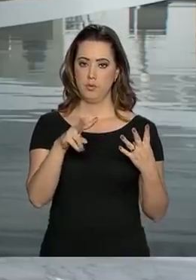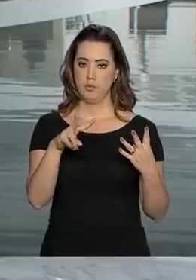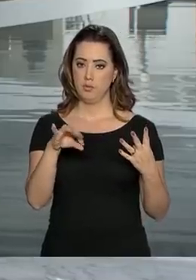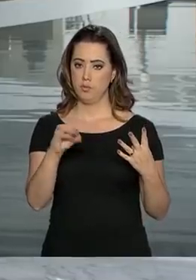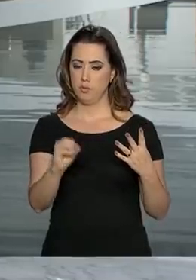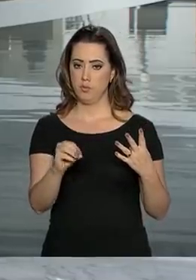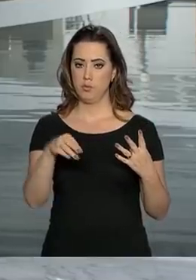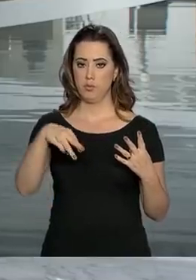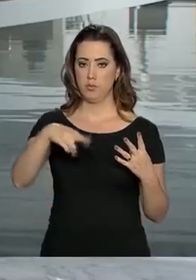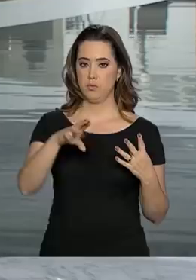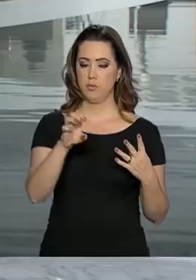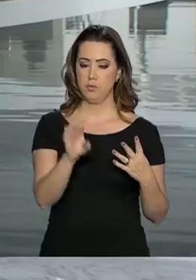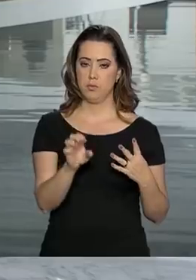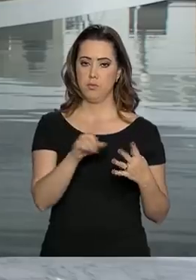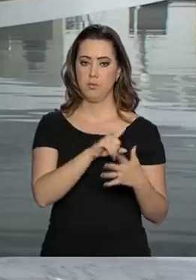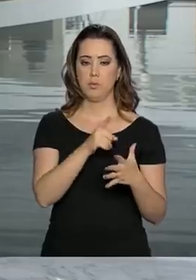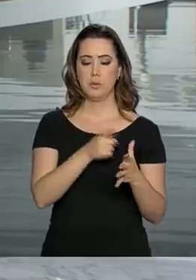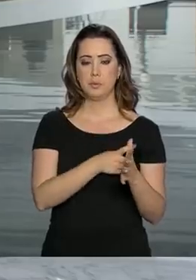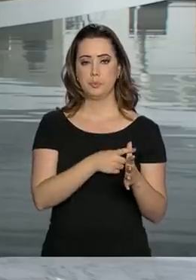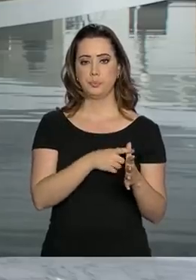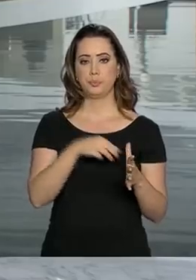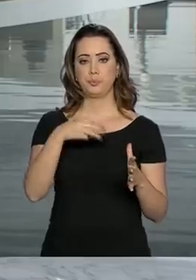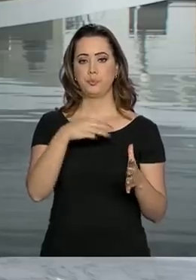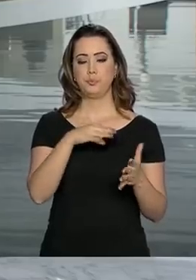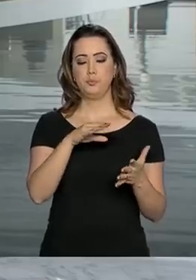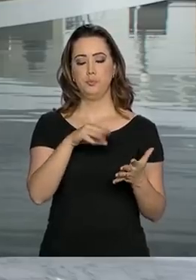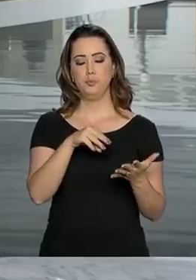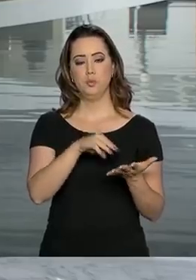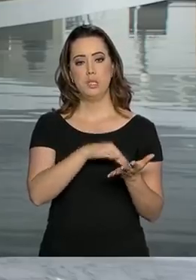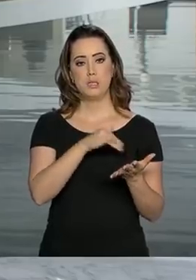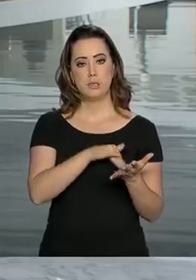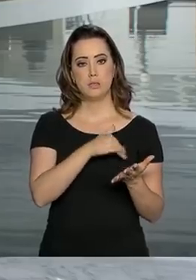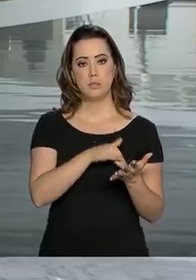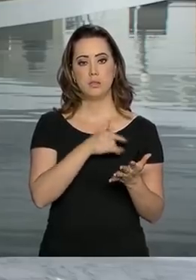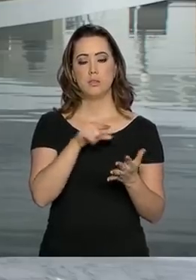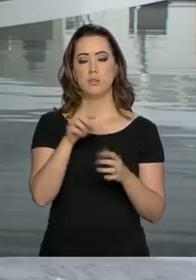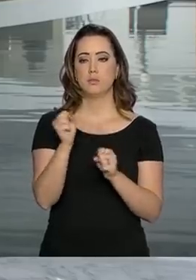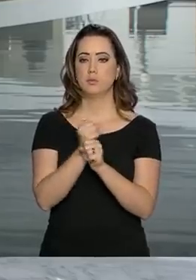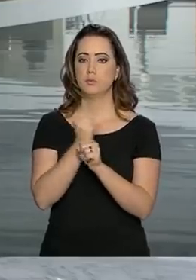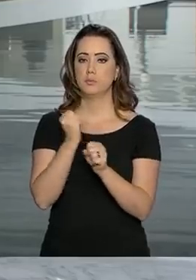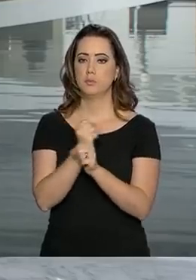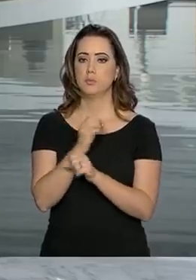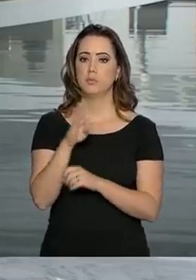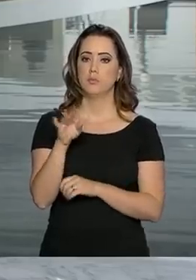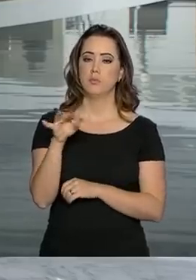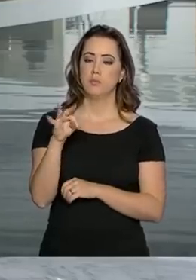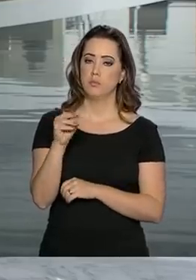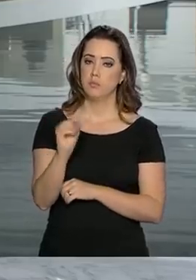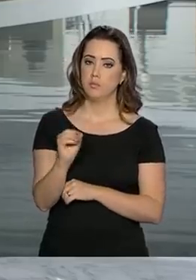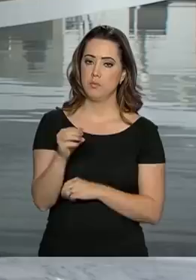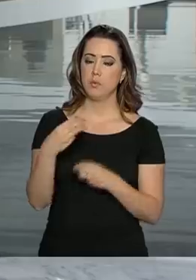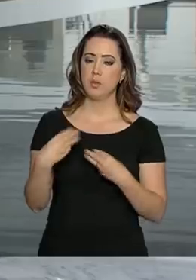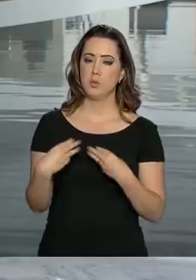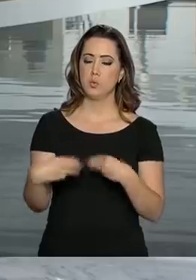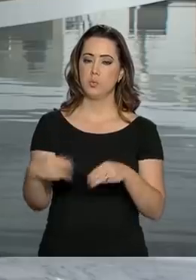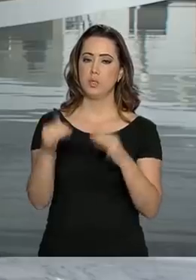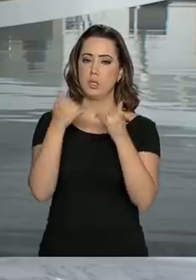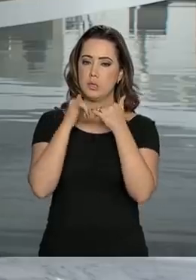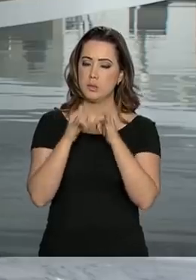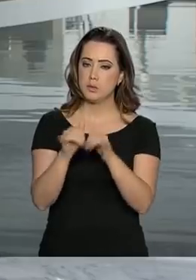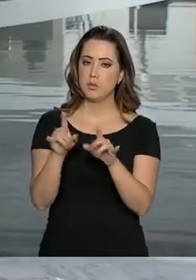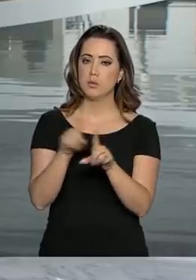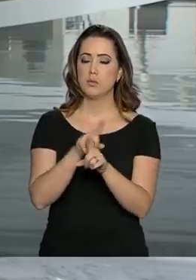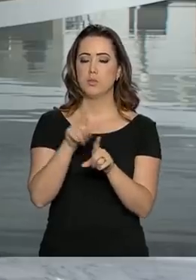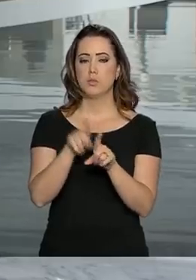Exteriores, Marcelo Sampaio, secretário executivo do Ministério da Infraestrutura, Bento Albuquerque, de Minas e Energia, o